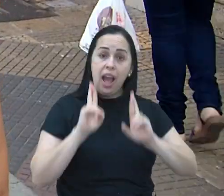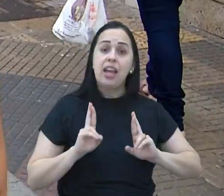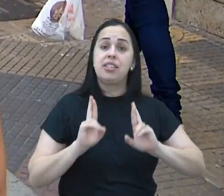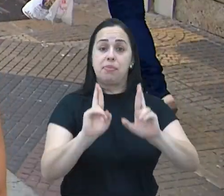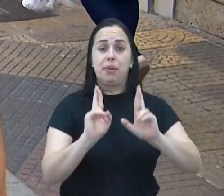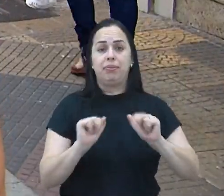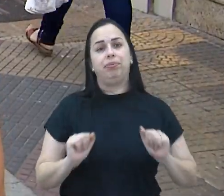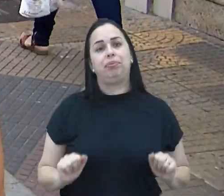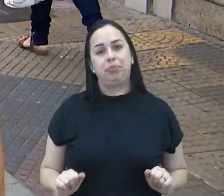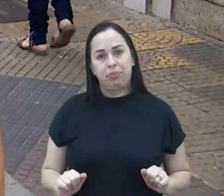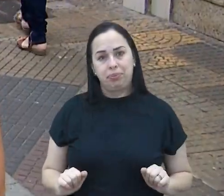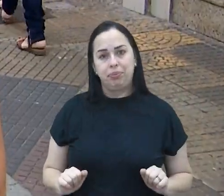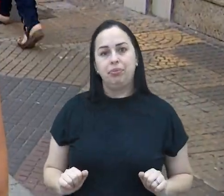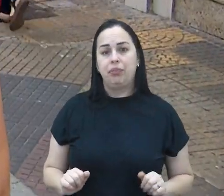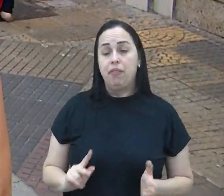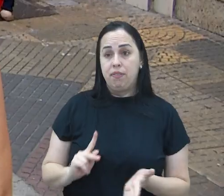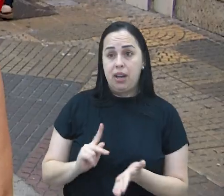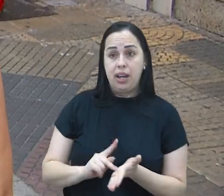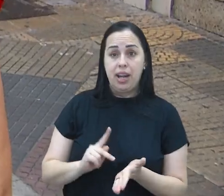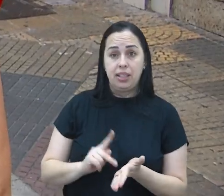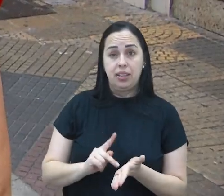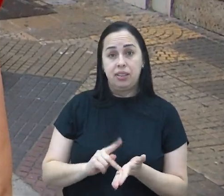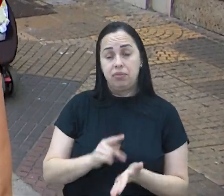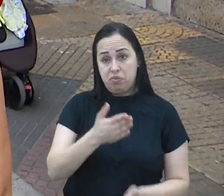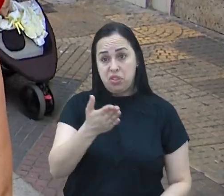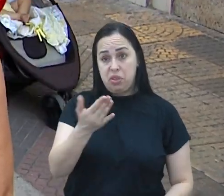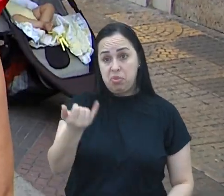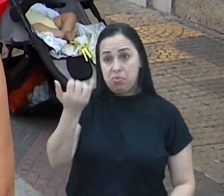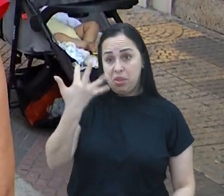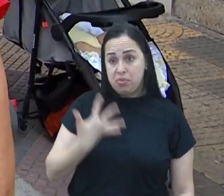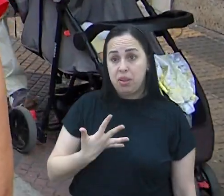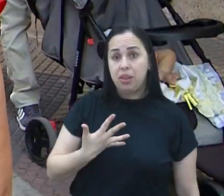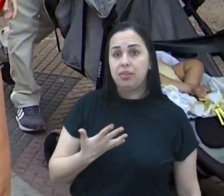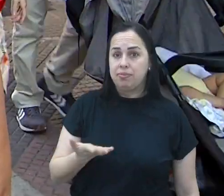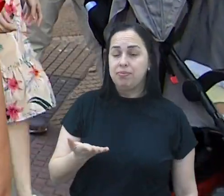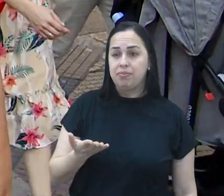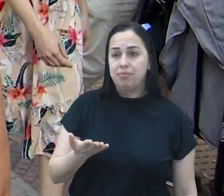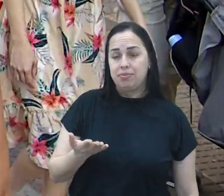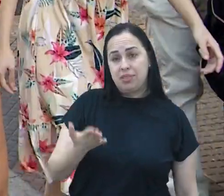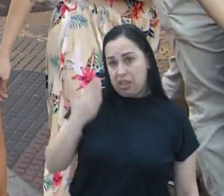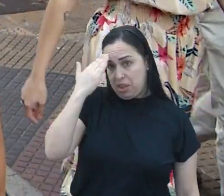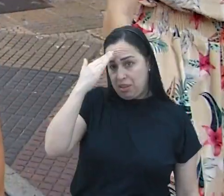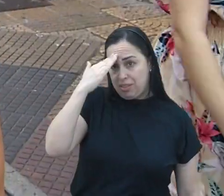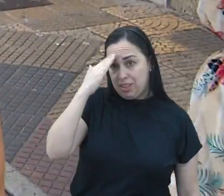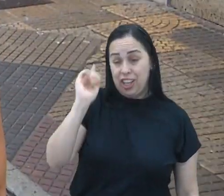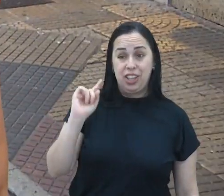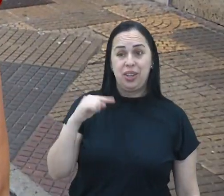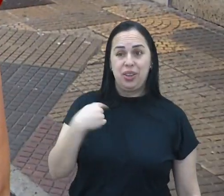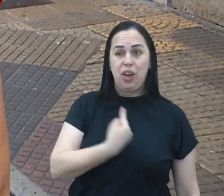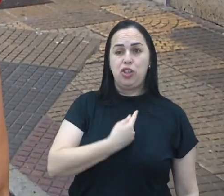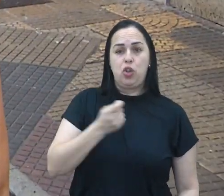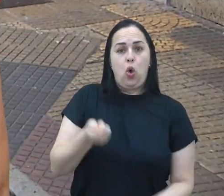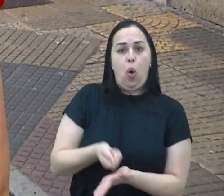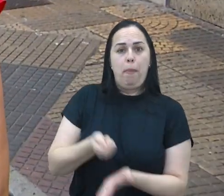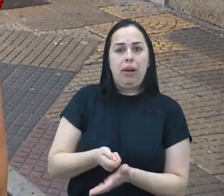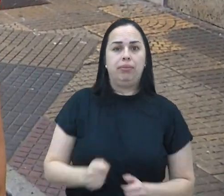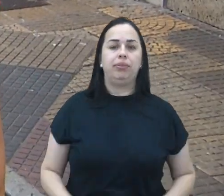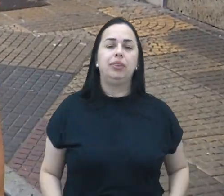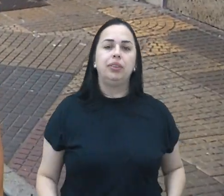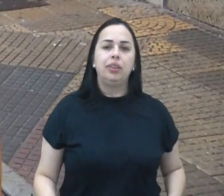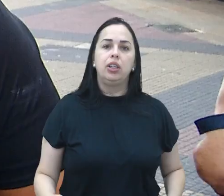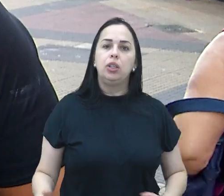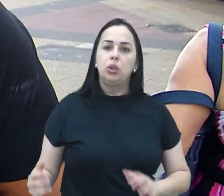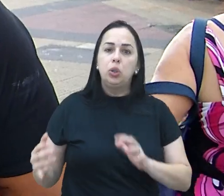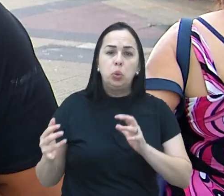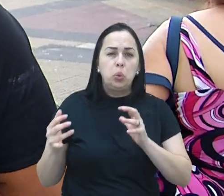respeito, entendeu? E, assim, realmente fazer aquilo que você está dizendo, entendeu? E nós